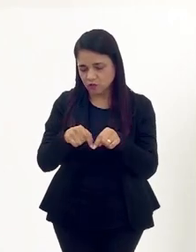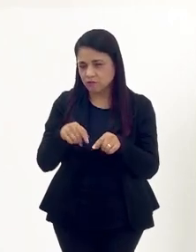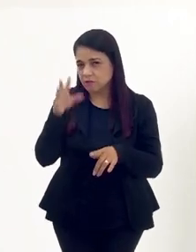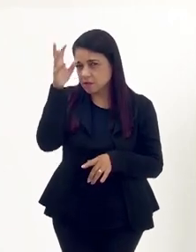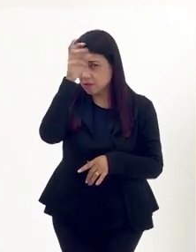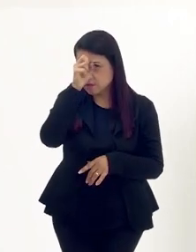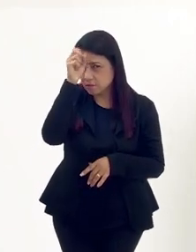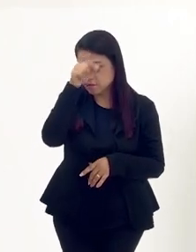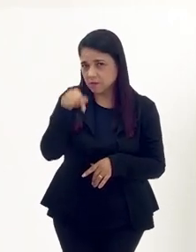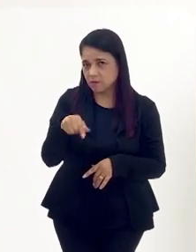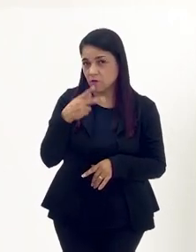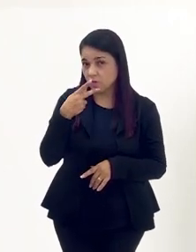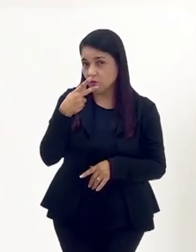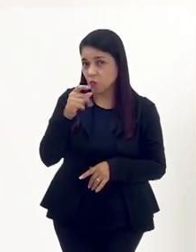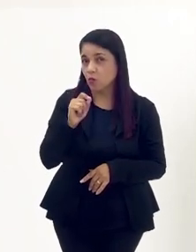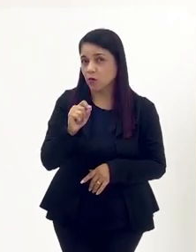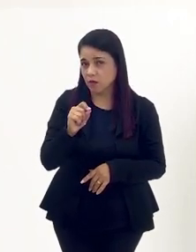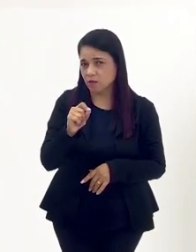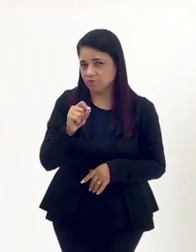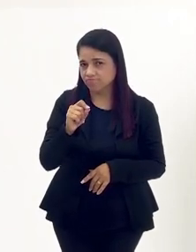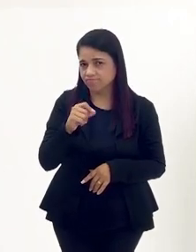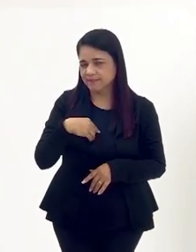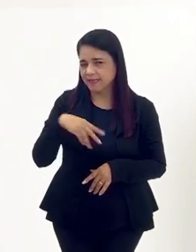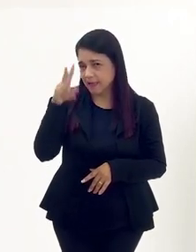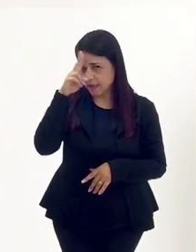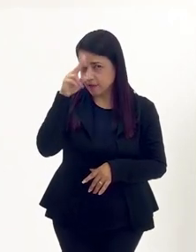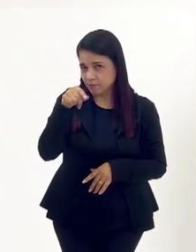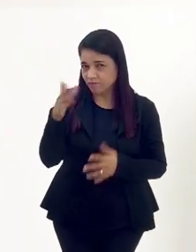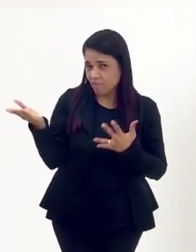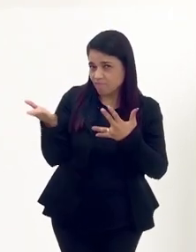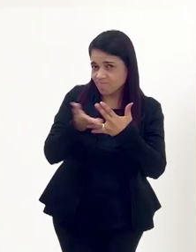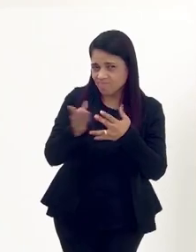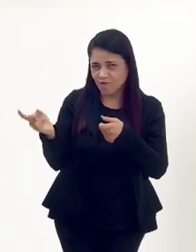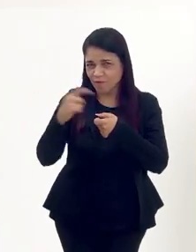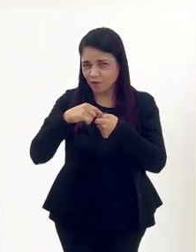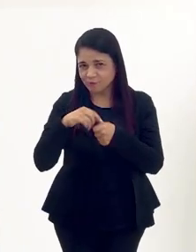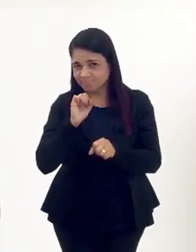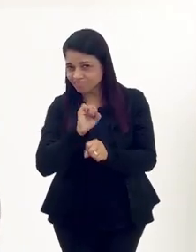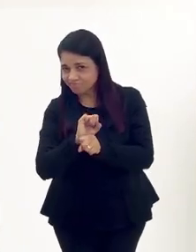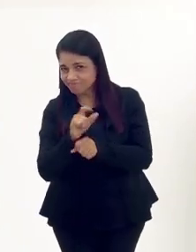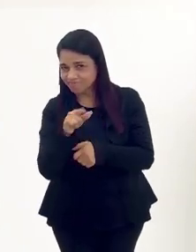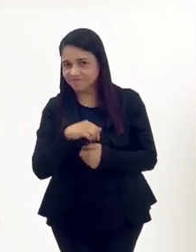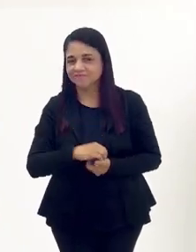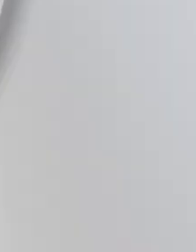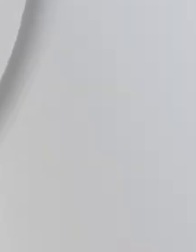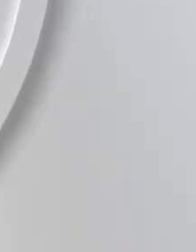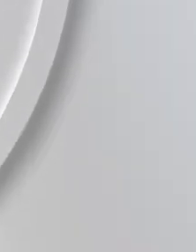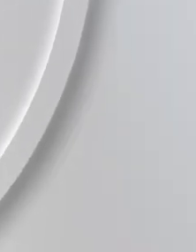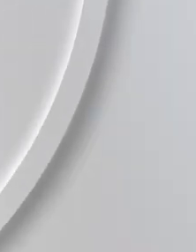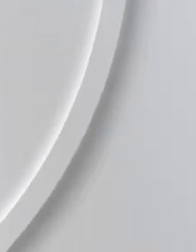daquele quarto. Tudo que você aprendeu, tudo que você falou. Tá bom? E a gente vai no intervalo e já volta já.